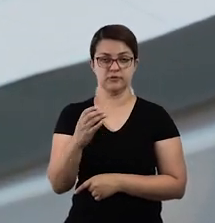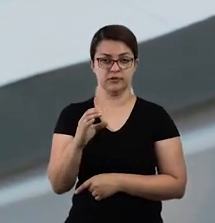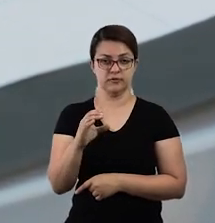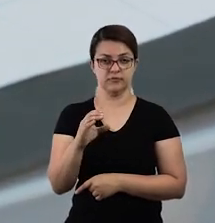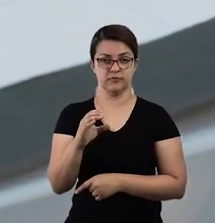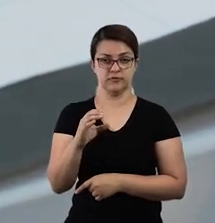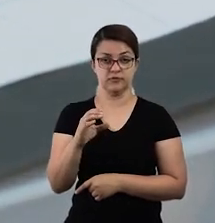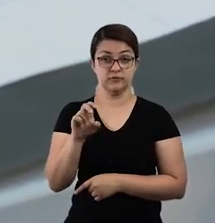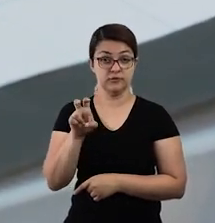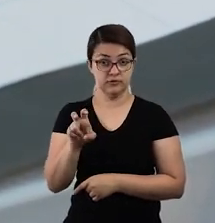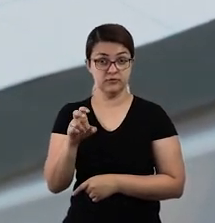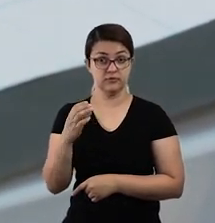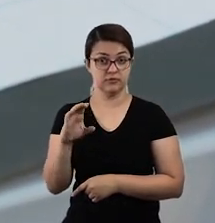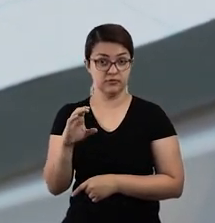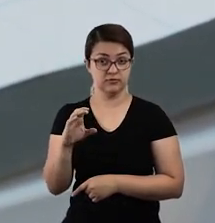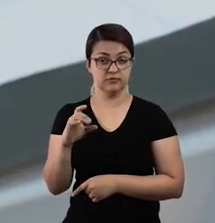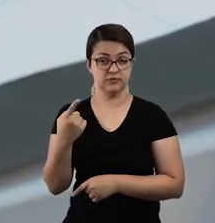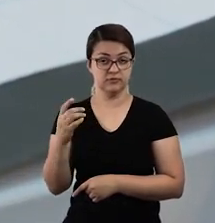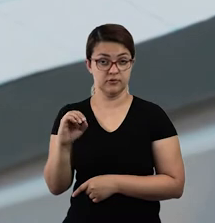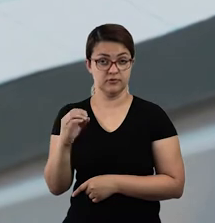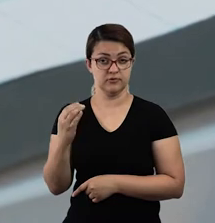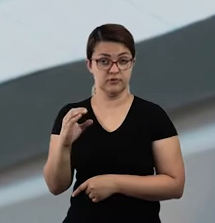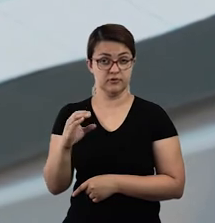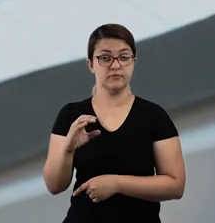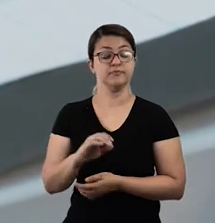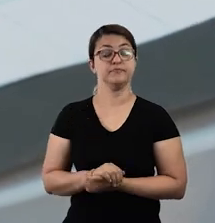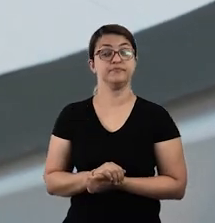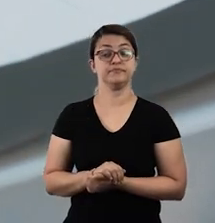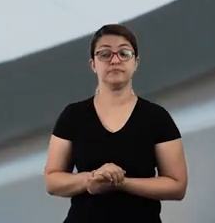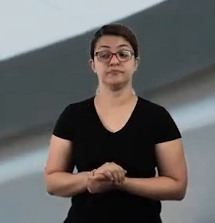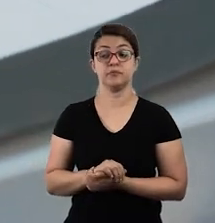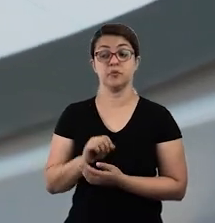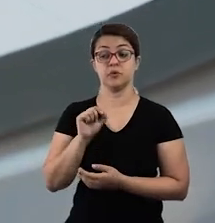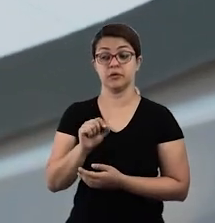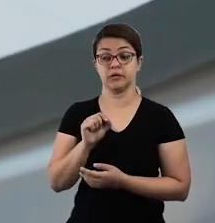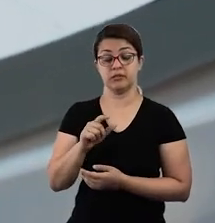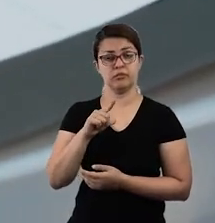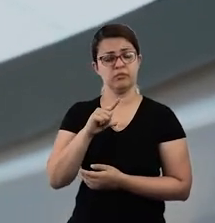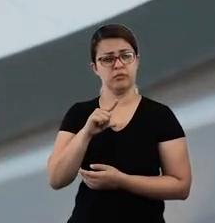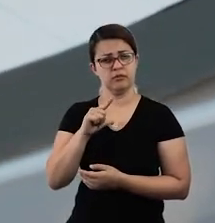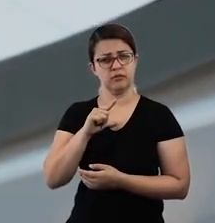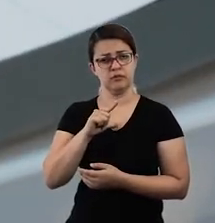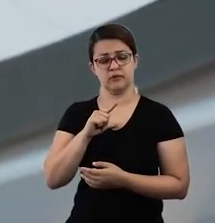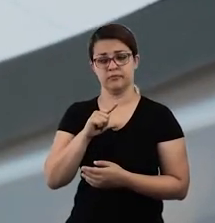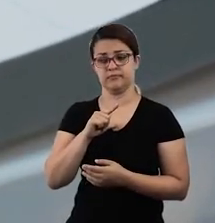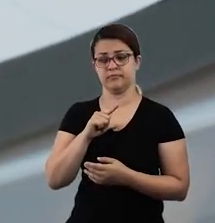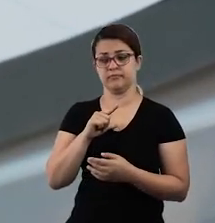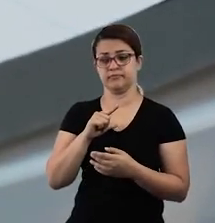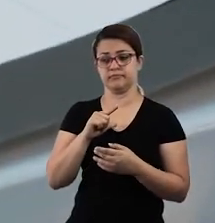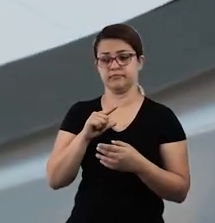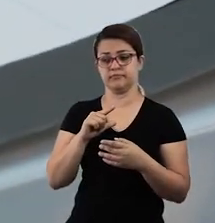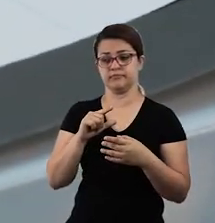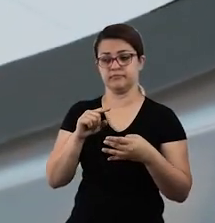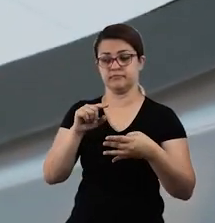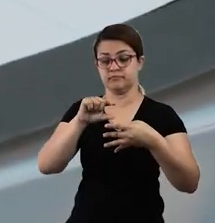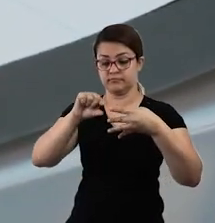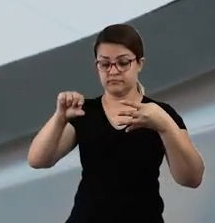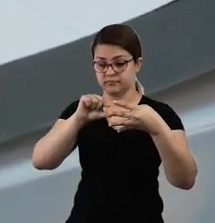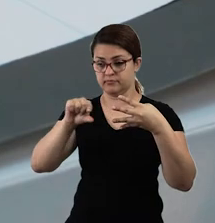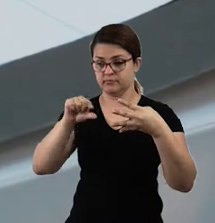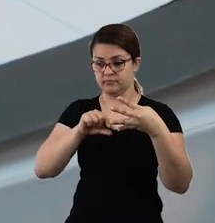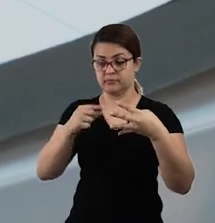centavos, de 5 e a de 10 centavos. E aí aqui eu tenho alguns valores. Então, por exemplo,